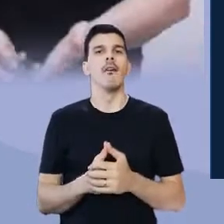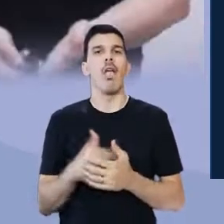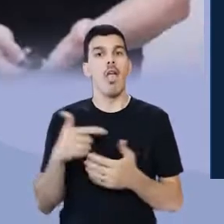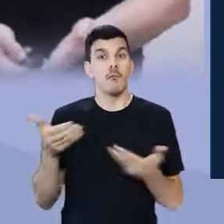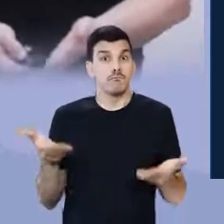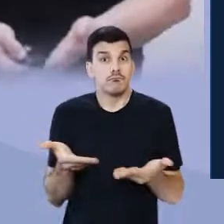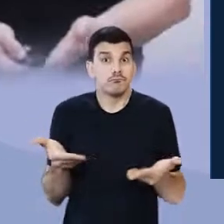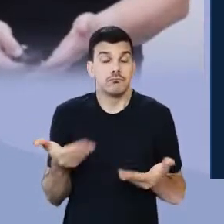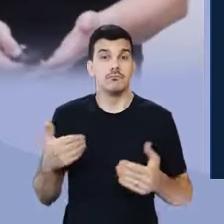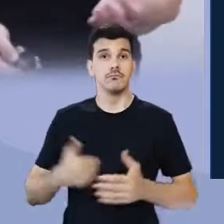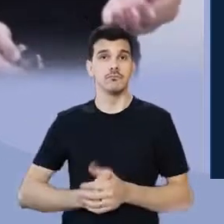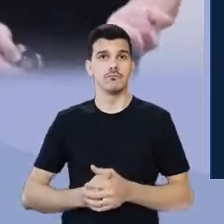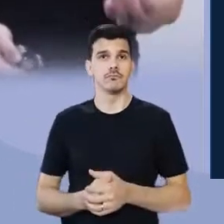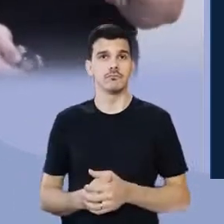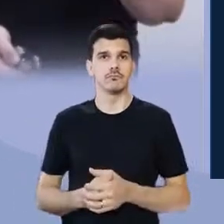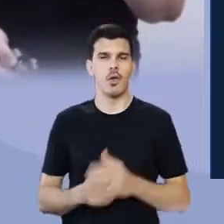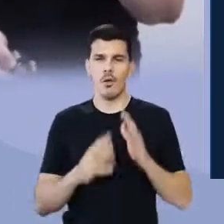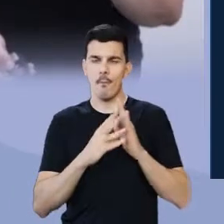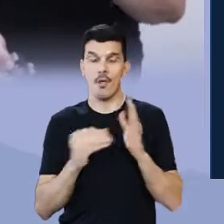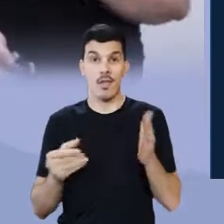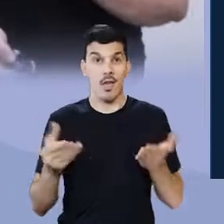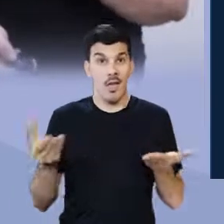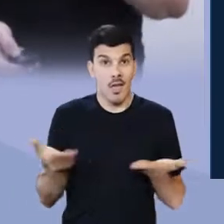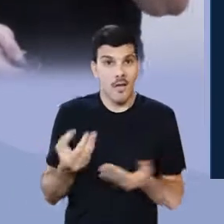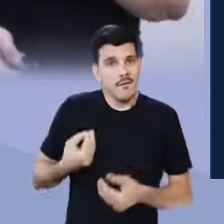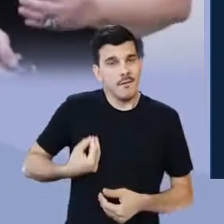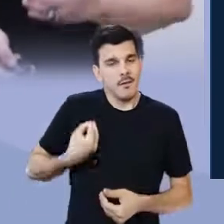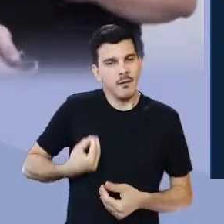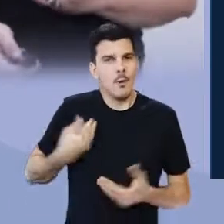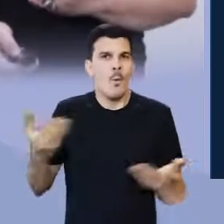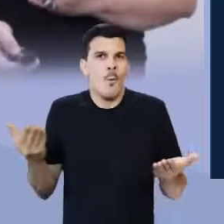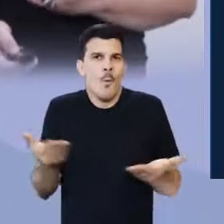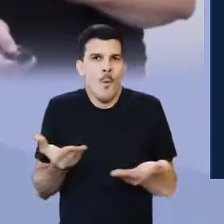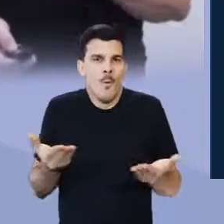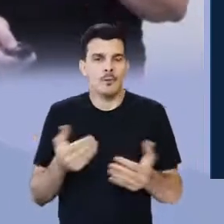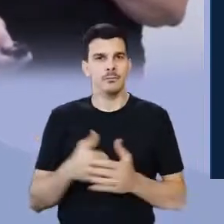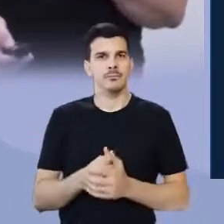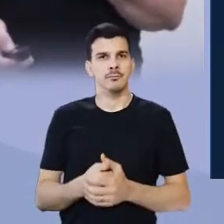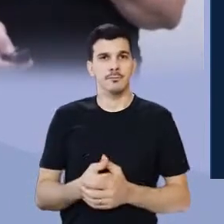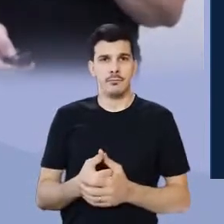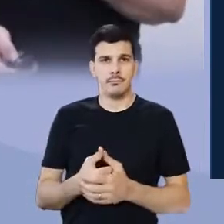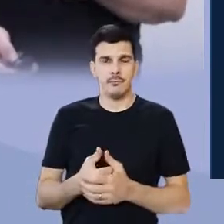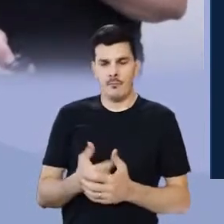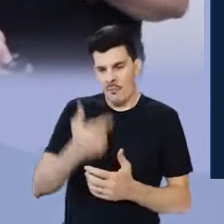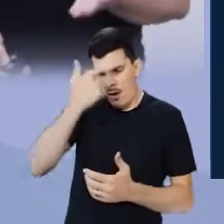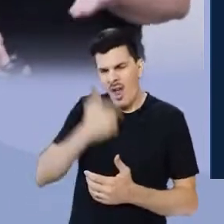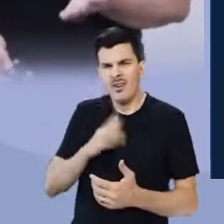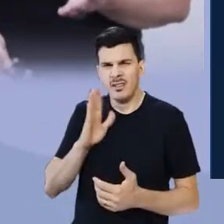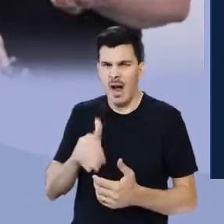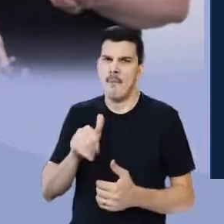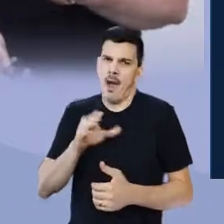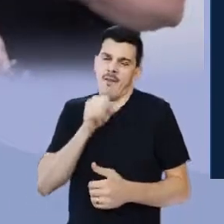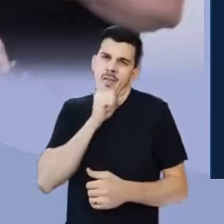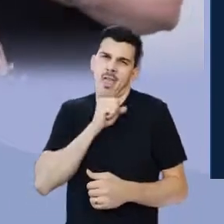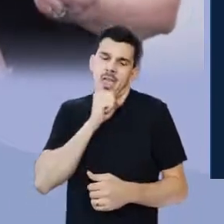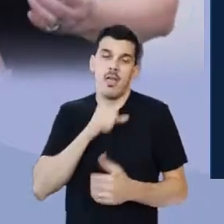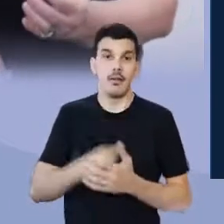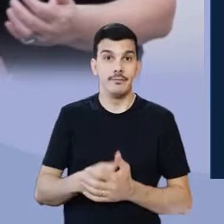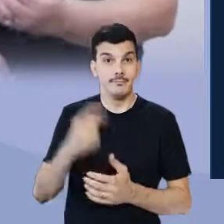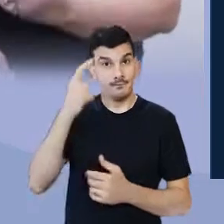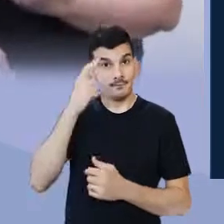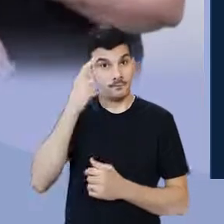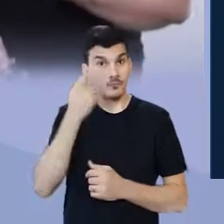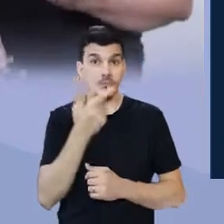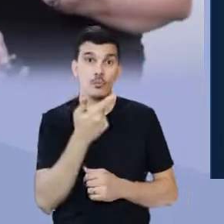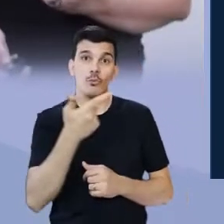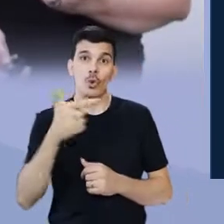contemporâneos, os modelos que você vivencia hoje. Eu, que já tenho uma certa idade, já penso em